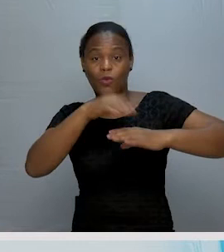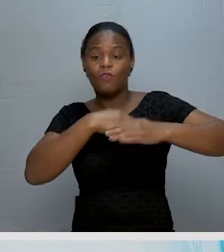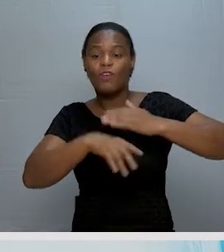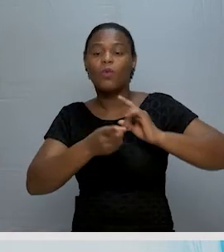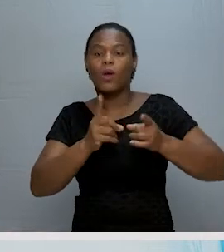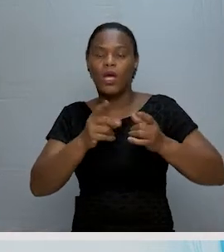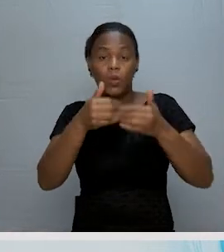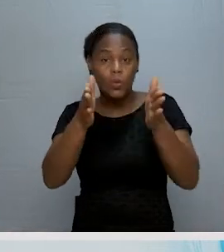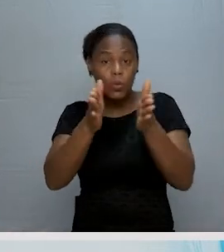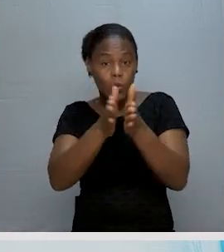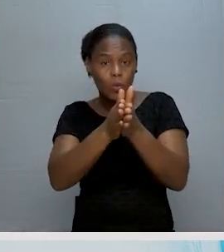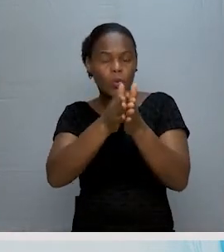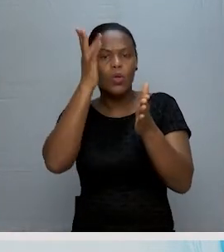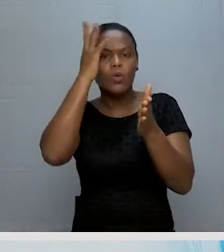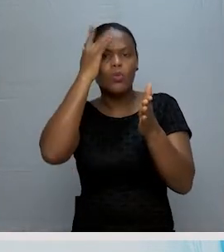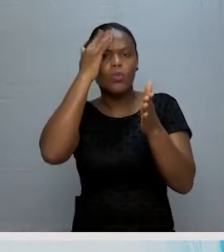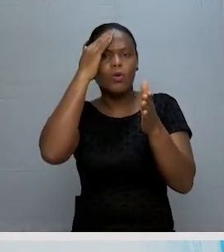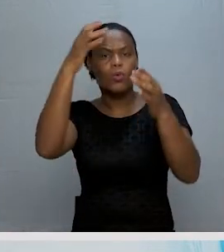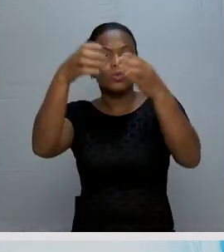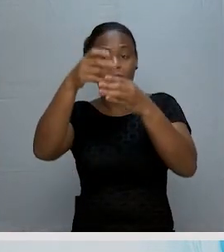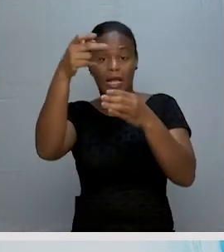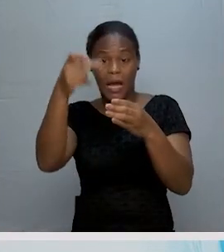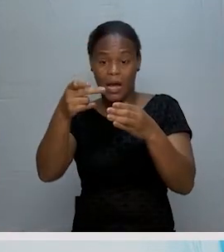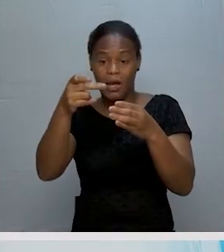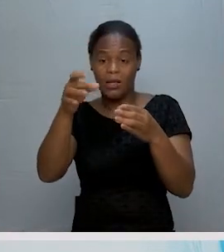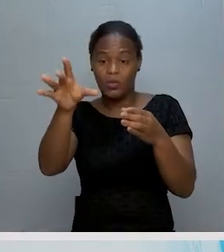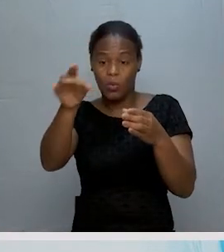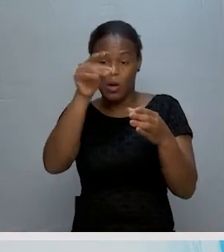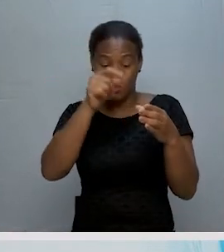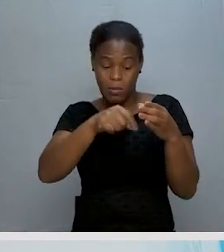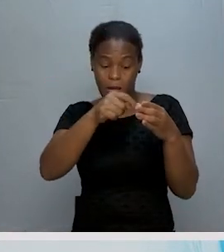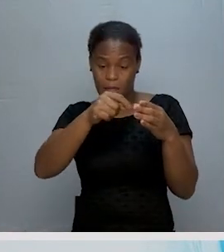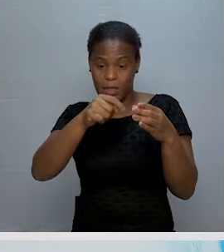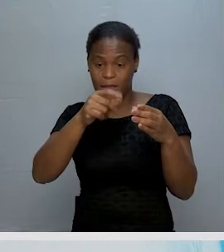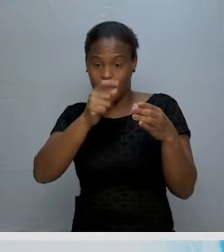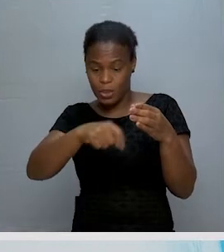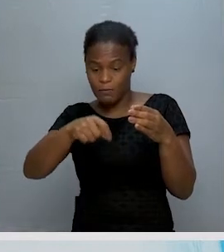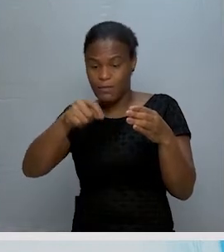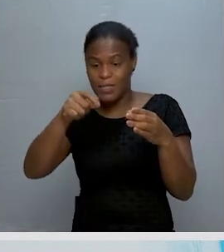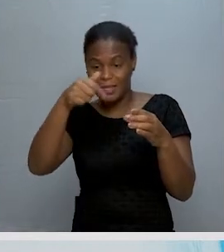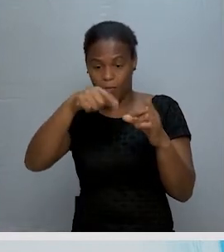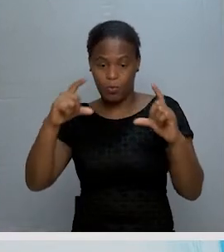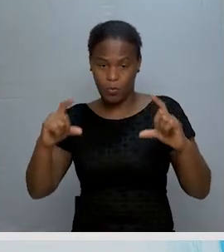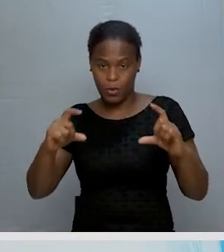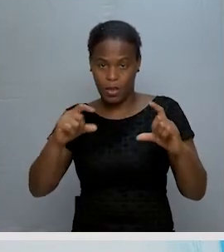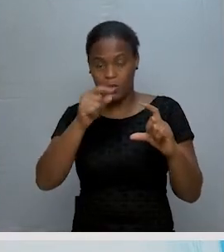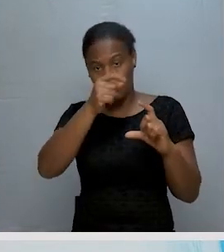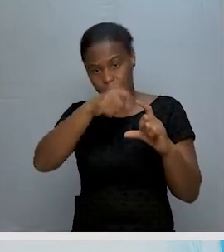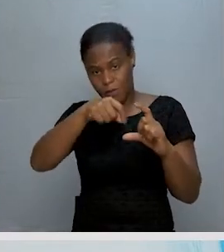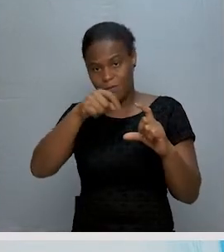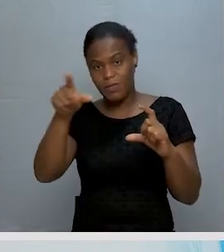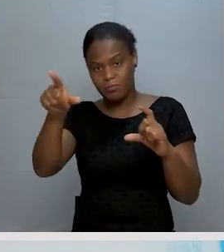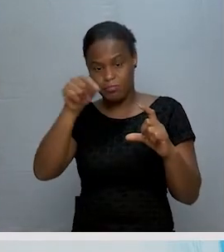vão pegar todos os elementos do conjunto A, vocês vão escrever aqui embaixo, dentro de chaves, como nós já vimos